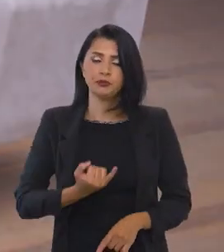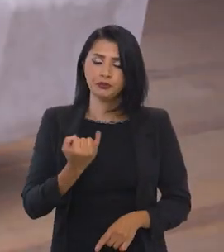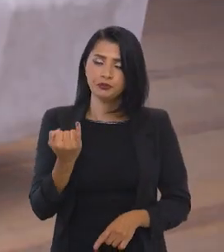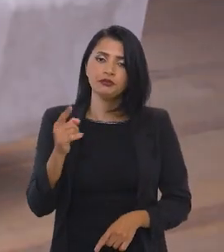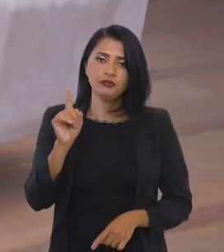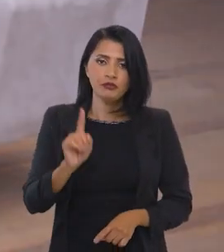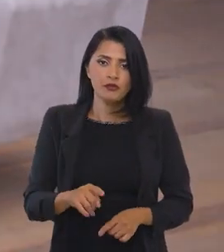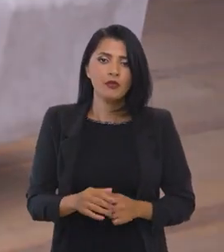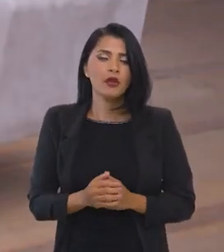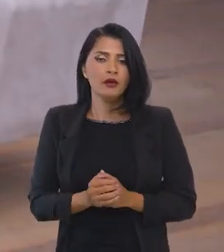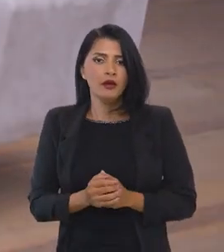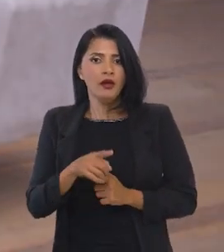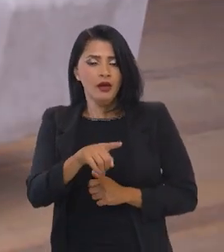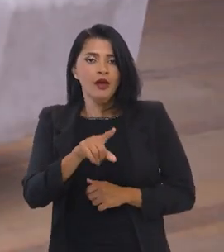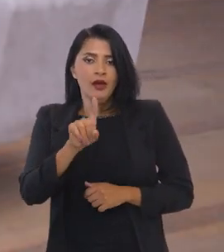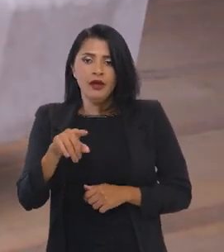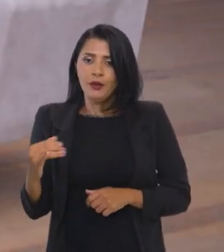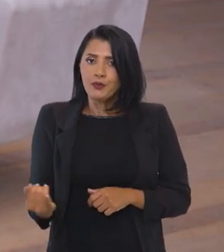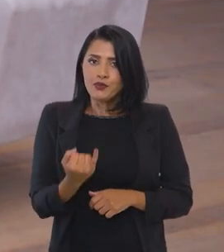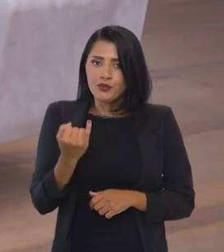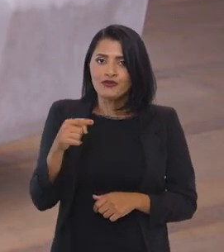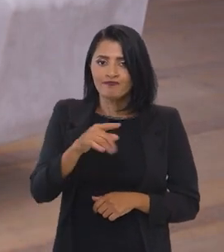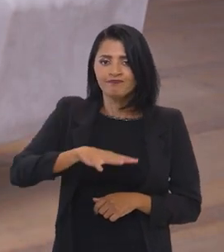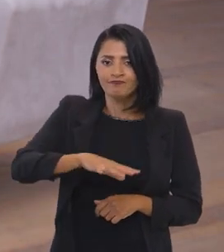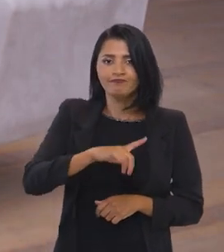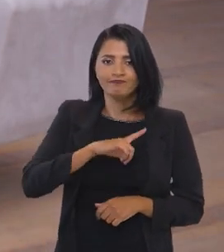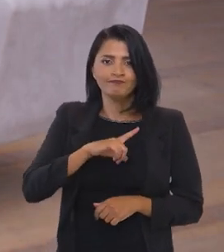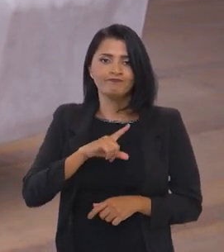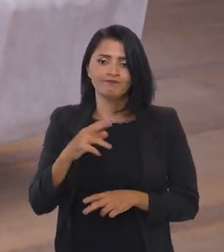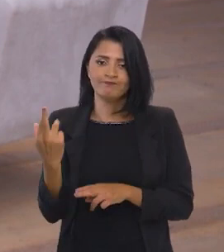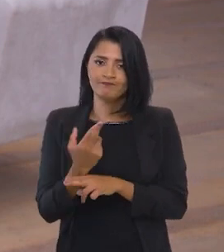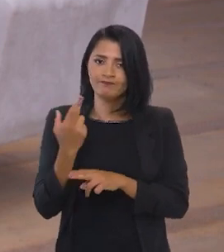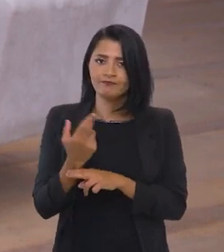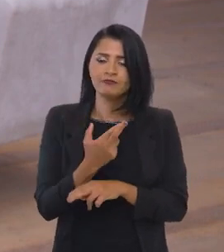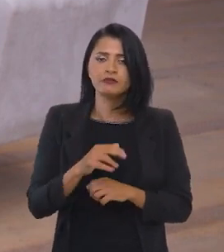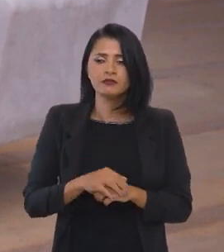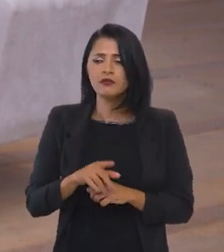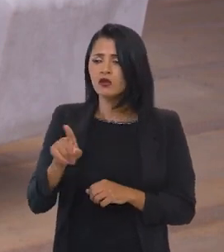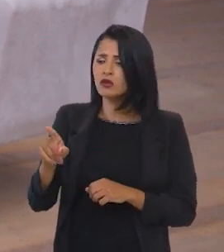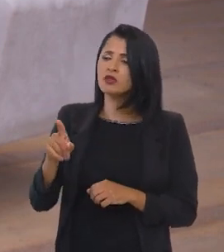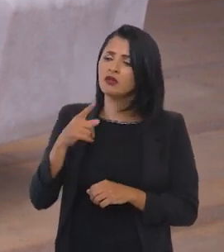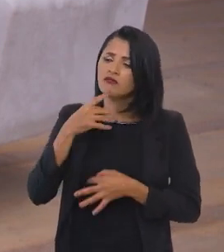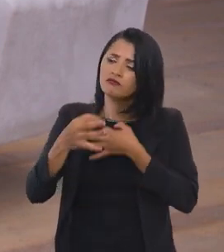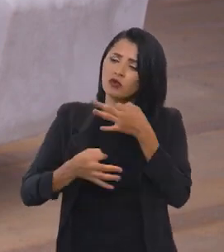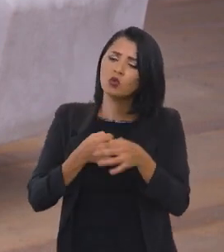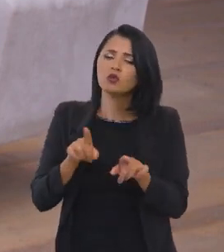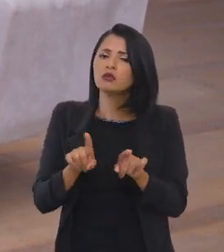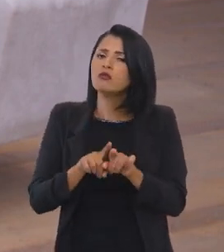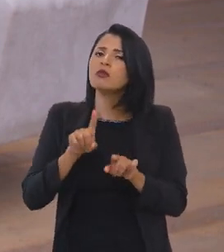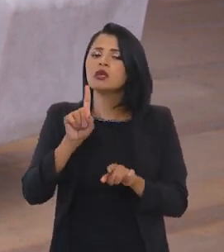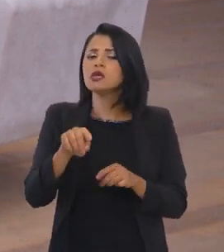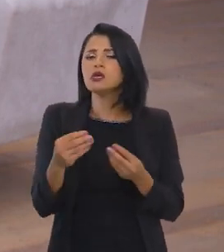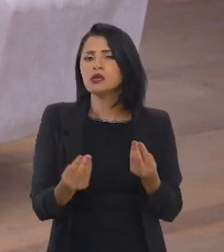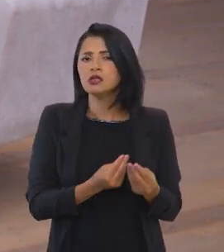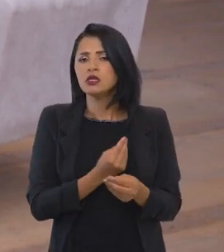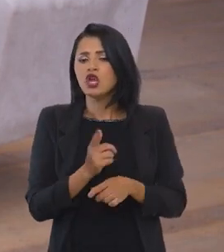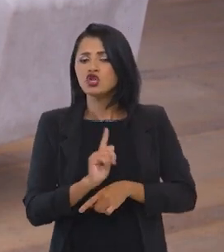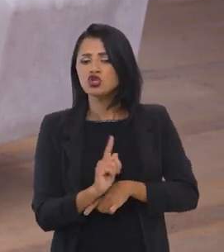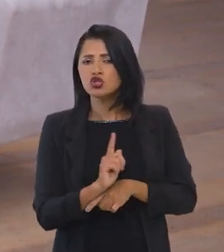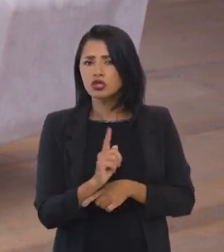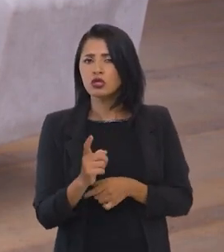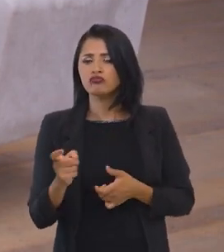elemento importante isso. sim. É um elemento relevante. Agora, você comentou também esse